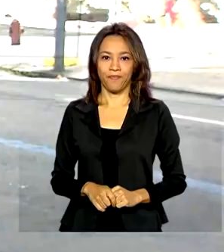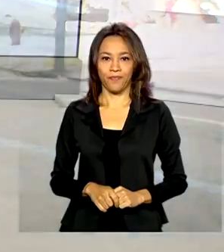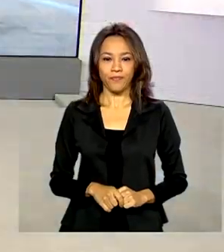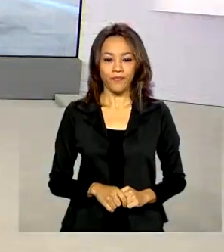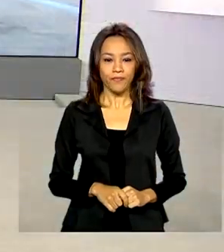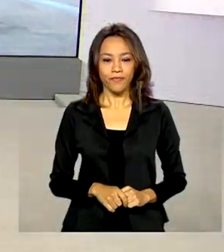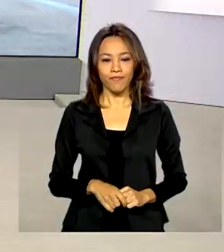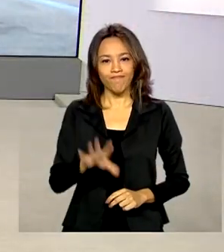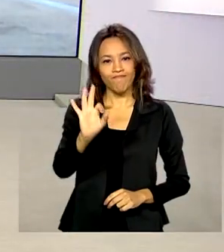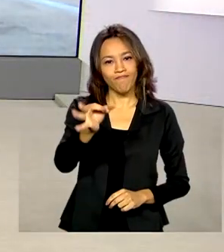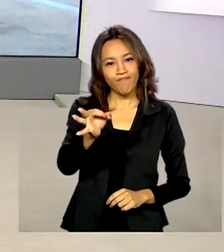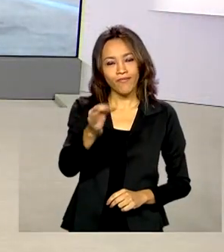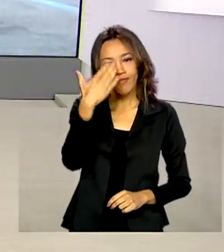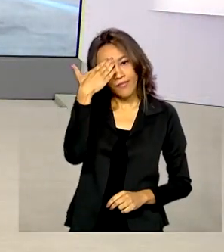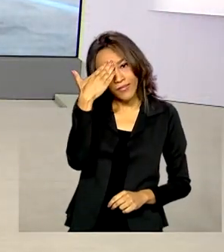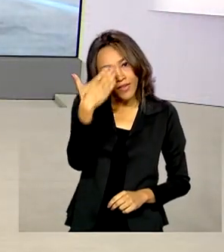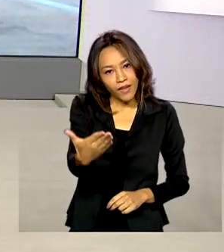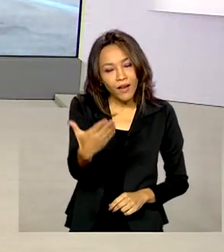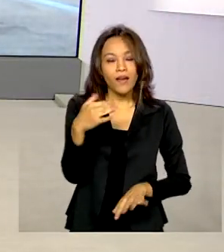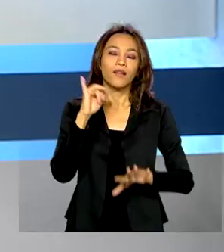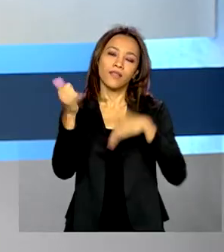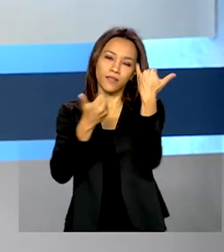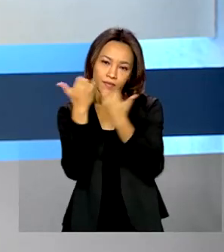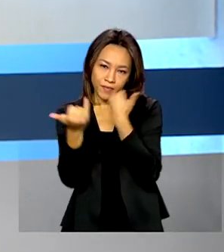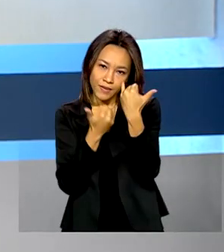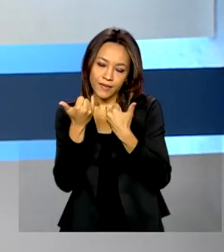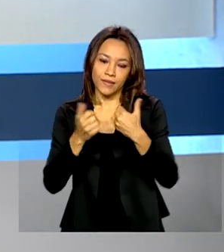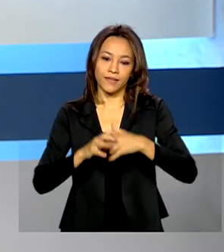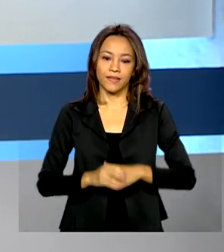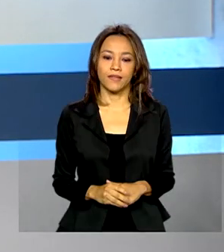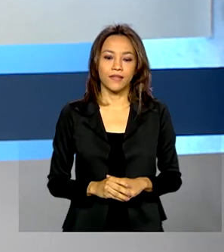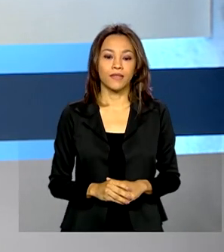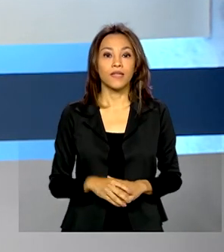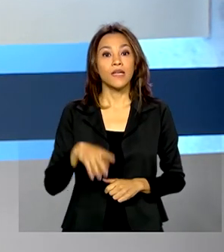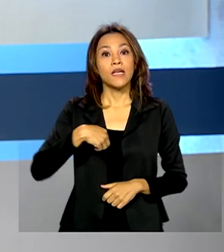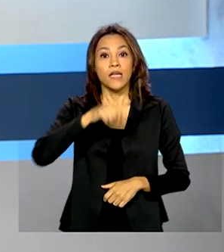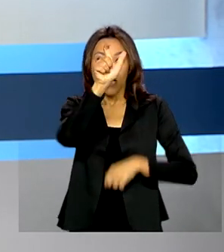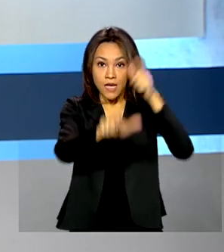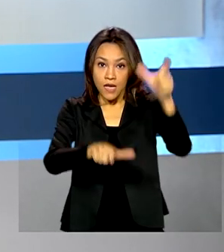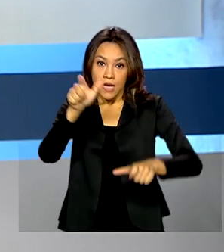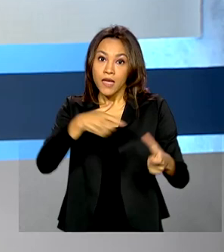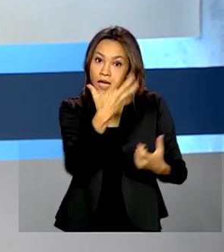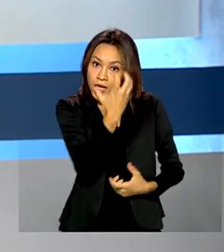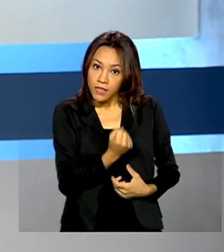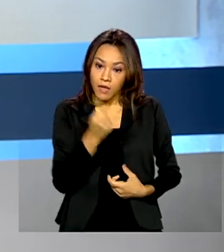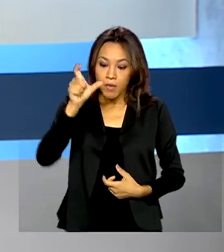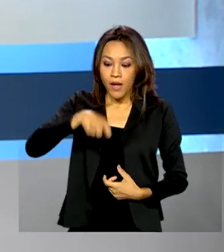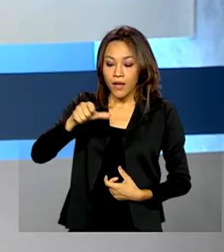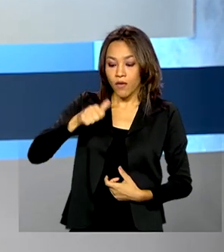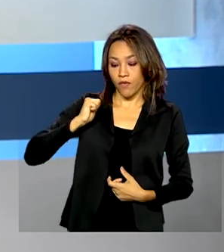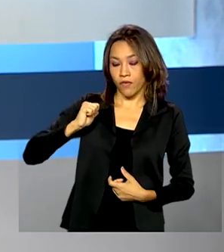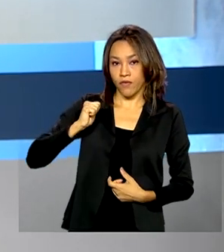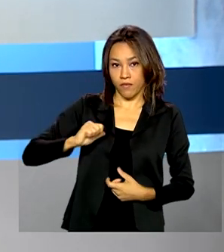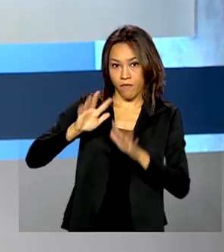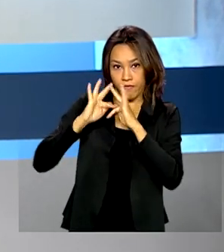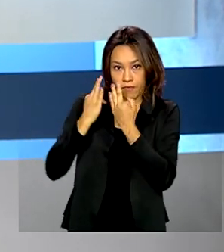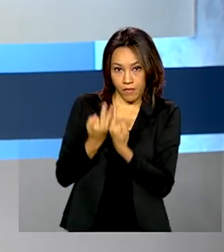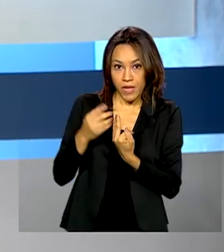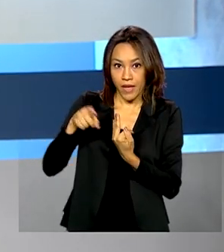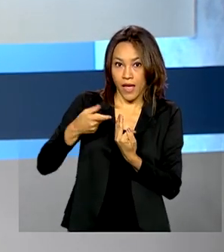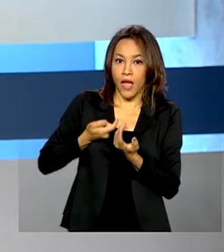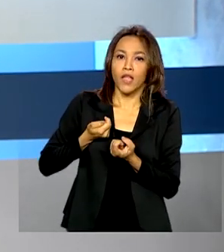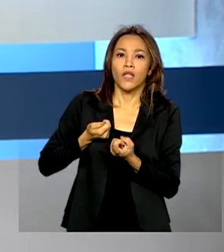você. Perfeito, Alessandra. Obrigada pelas suas informações. Beneficiários do Bolsa Família que foram identificados como